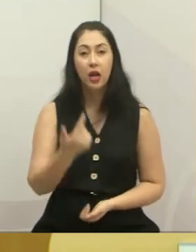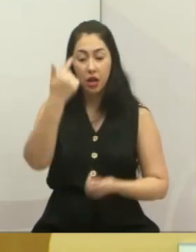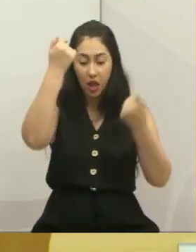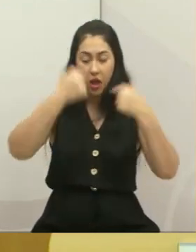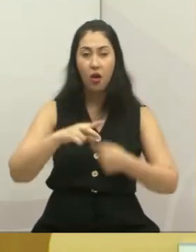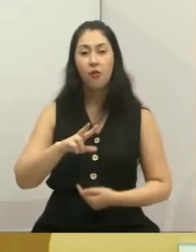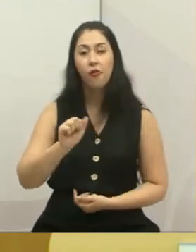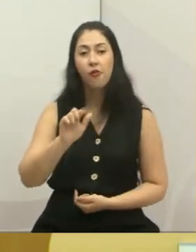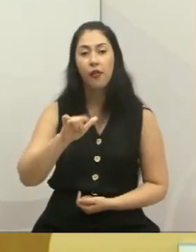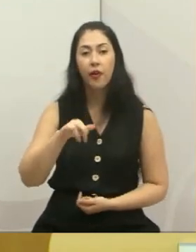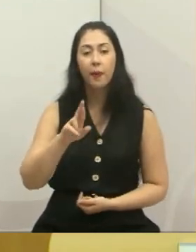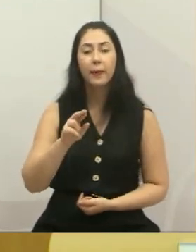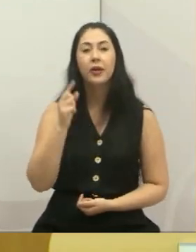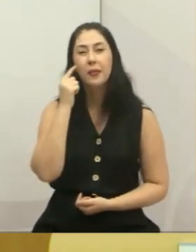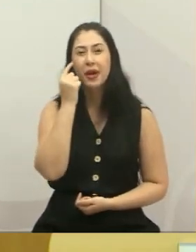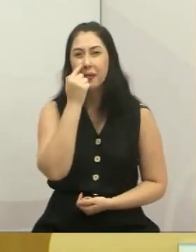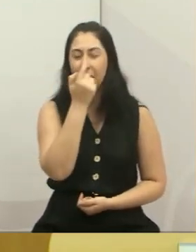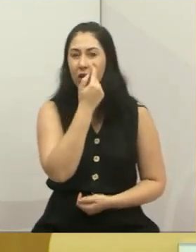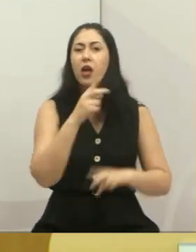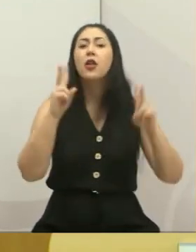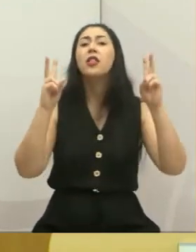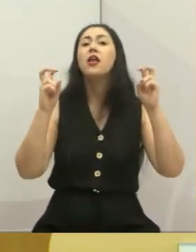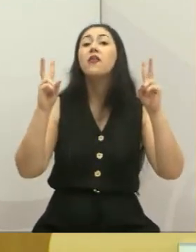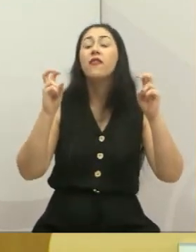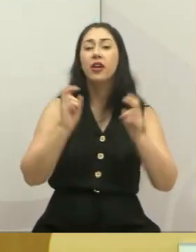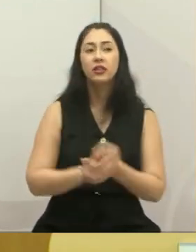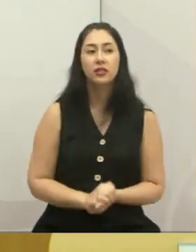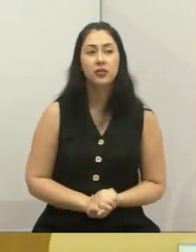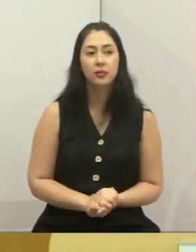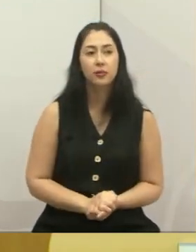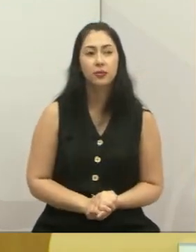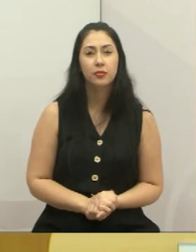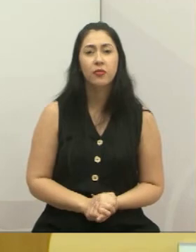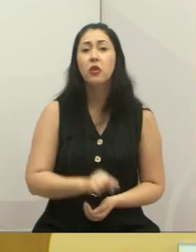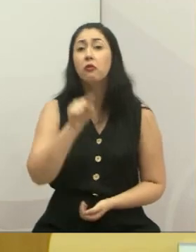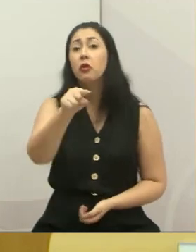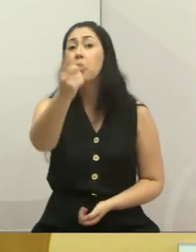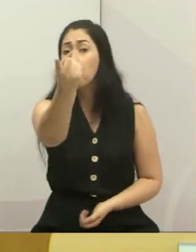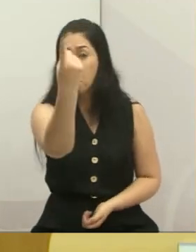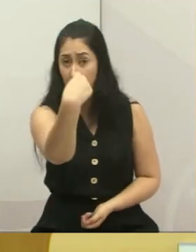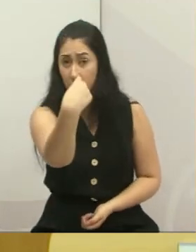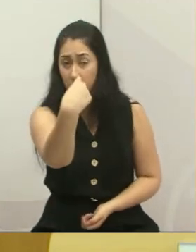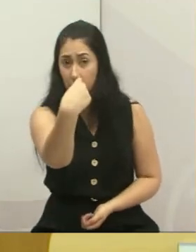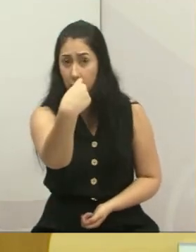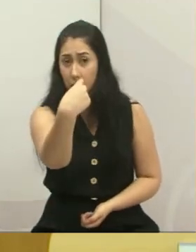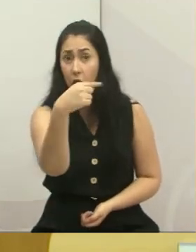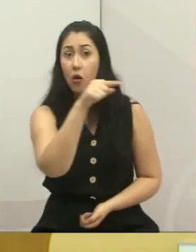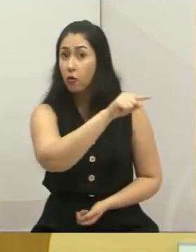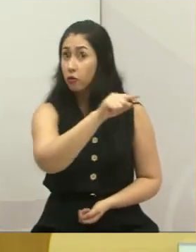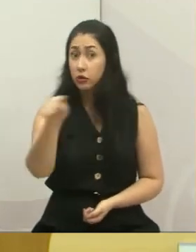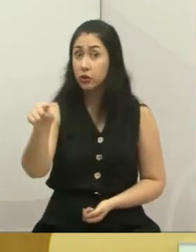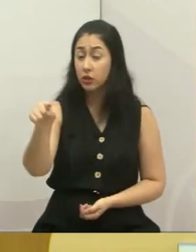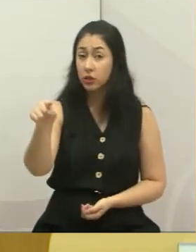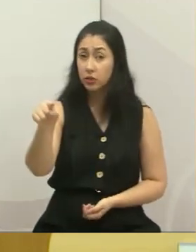vereador Valmir do Parque Melua. E quero usar aquela frase. Vocês mandem em mim. Porque vocês...